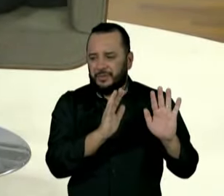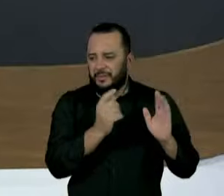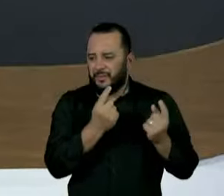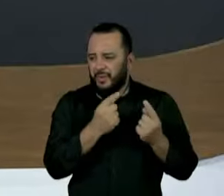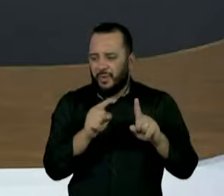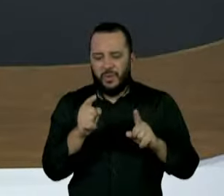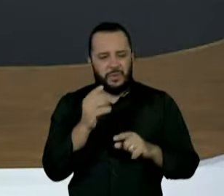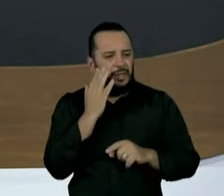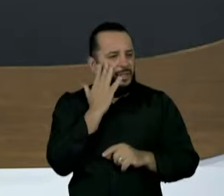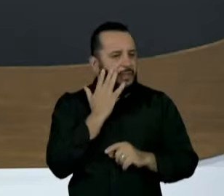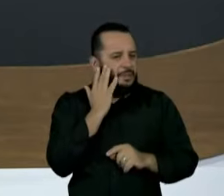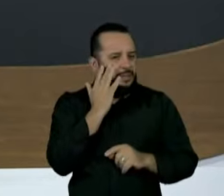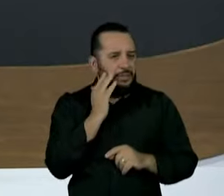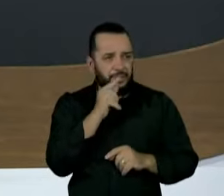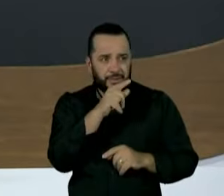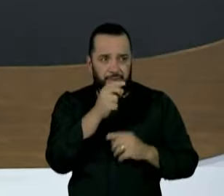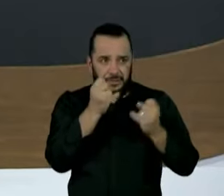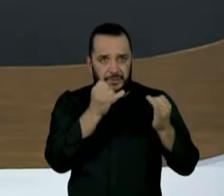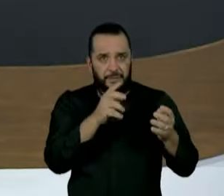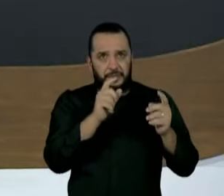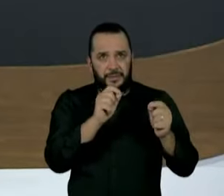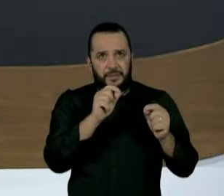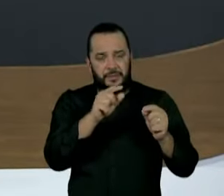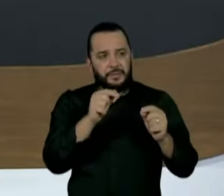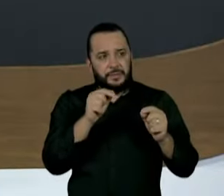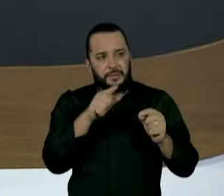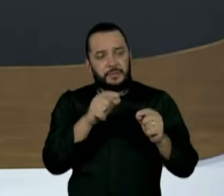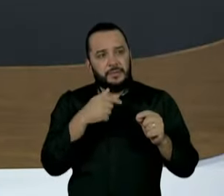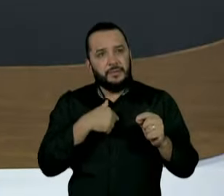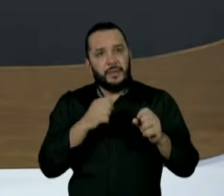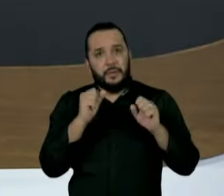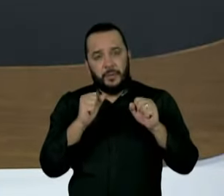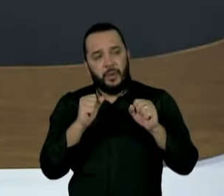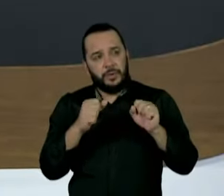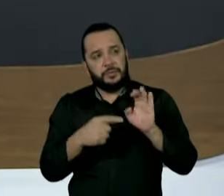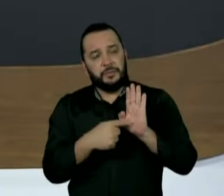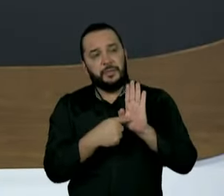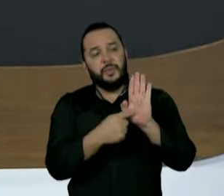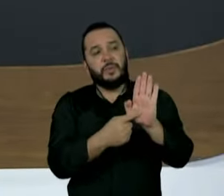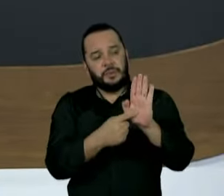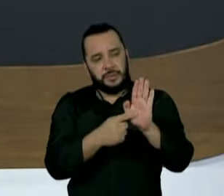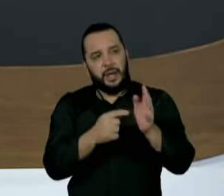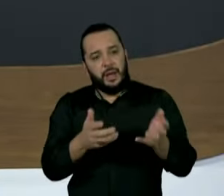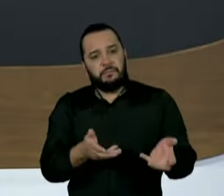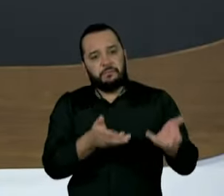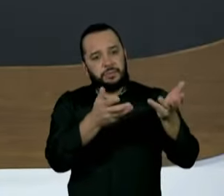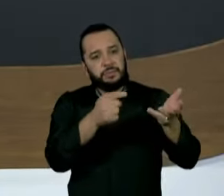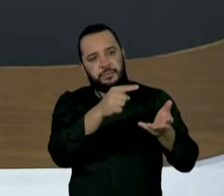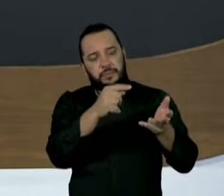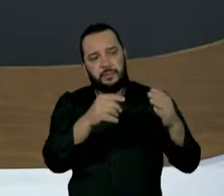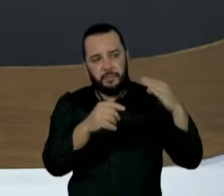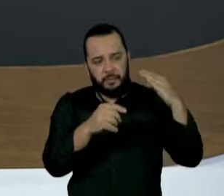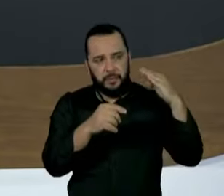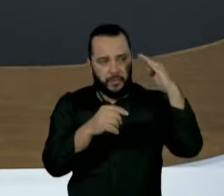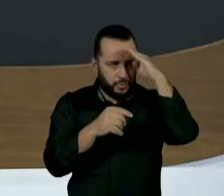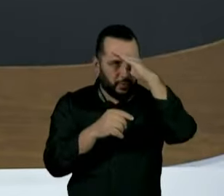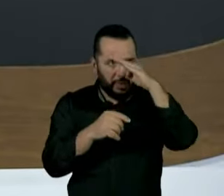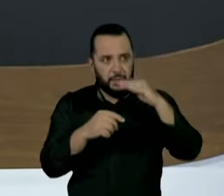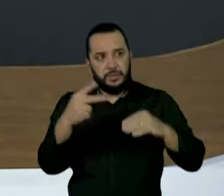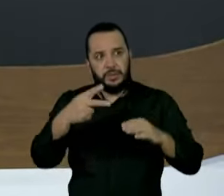mas que o senhor disse que ele pode dar um lustro para a candidatura do Bolsonaro, principalmente num segundo turno, pelo fato dele ser uma pessoa,